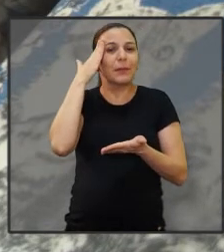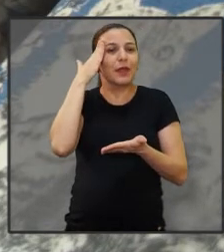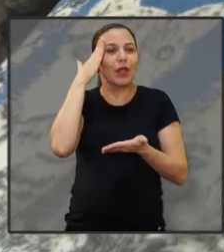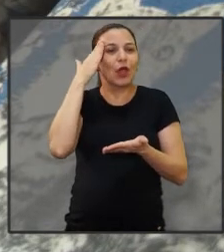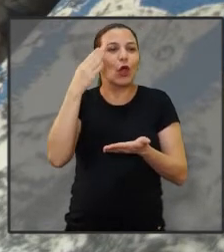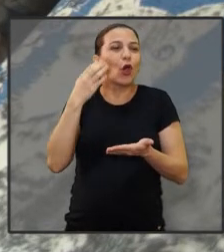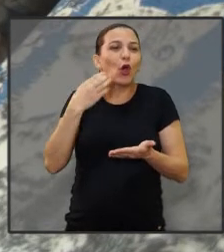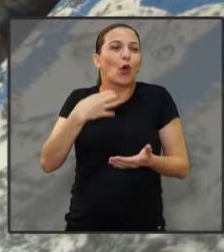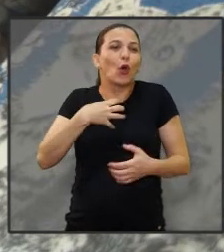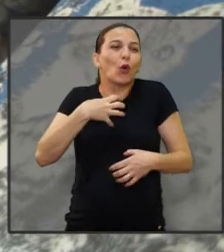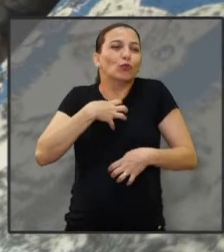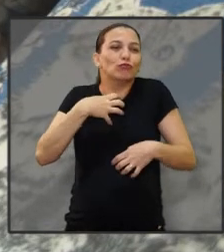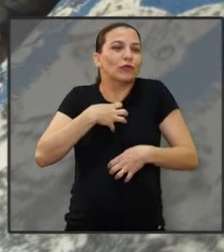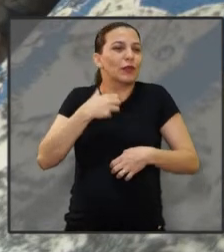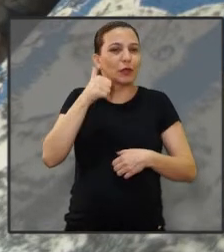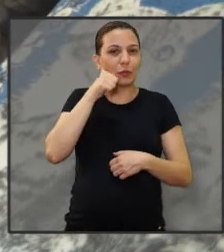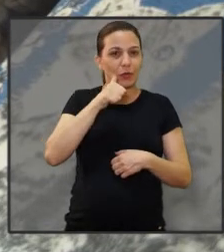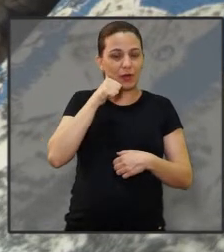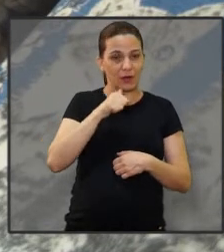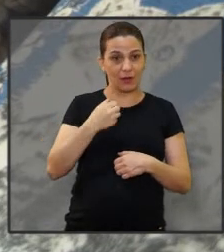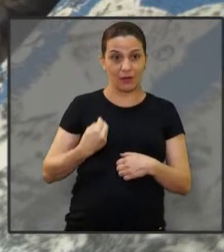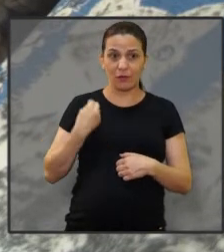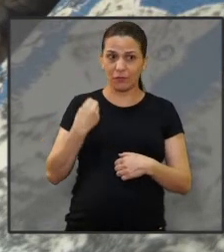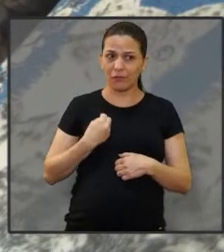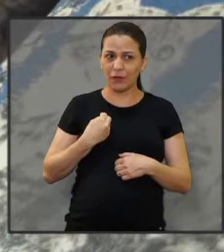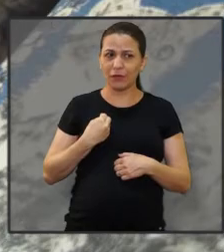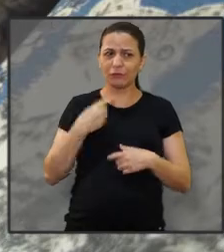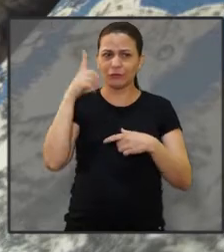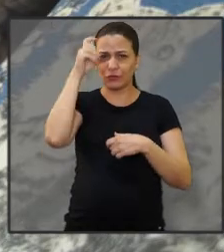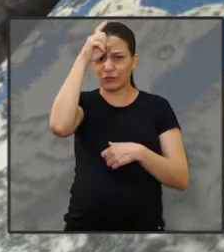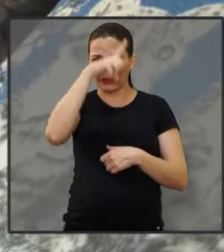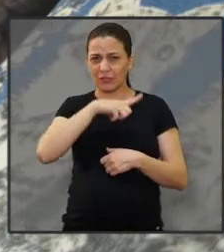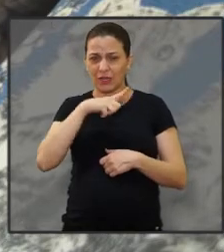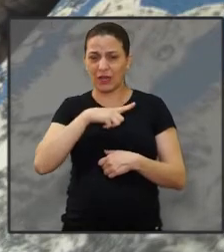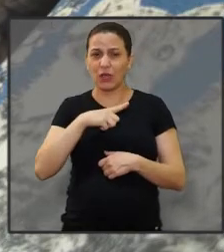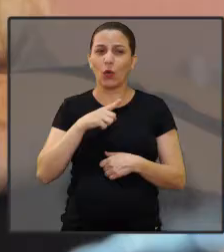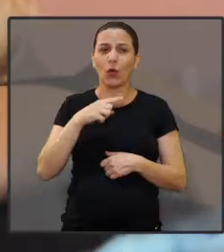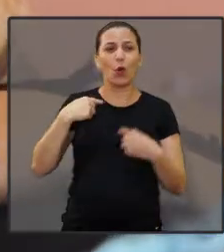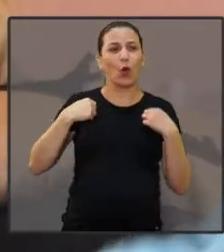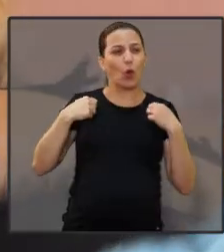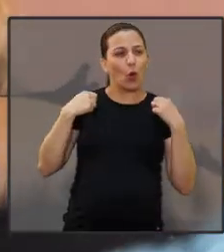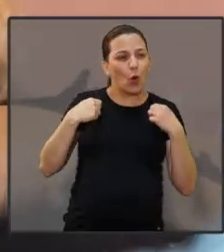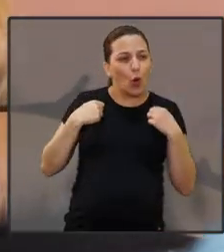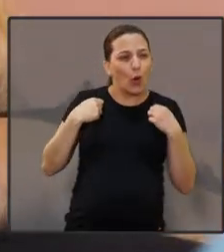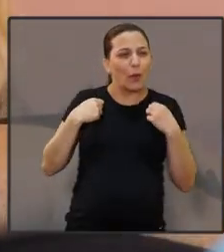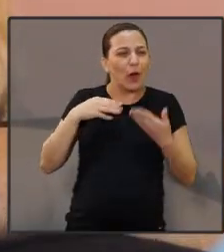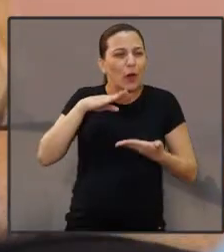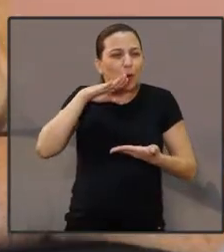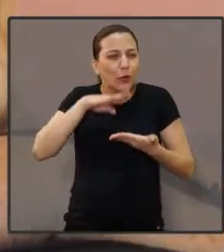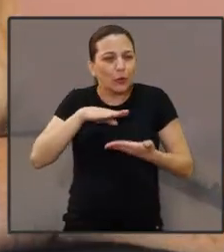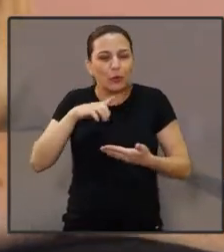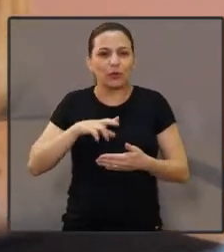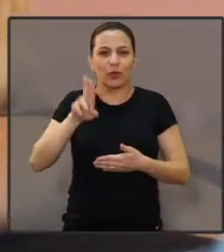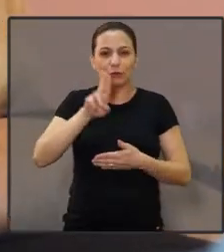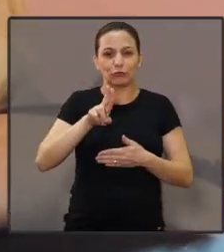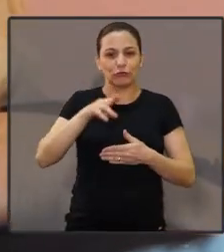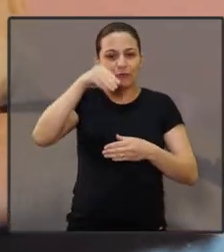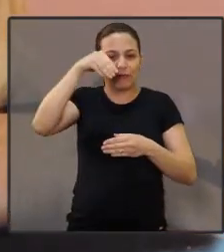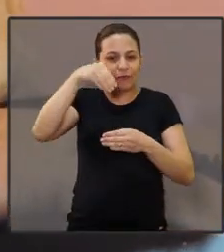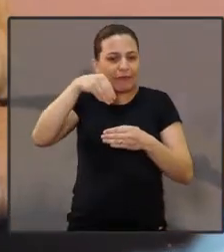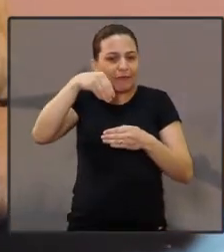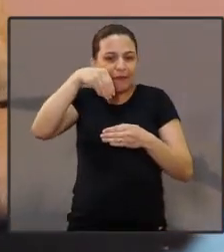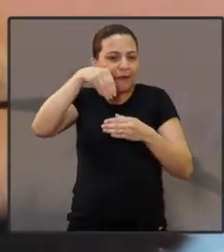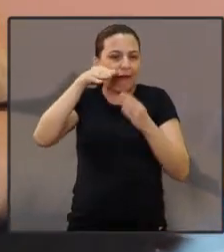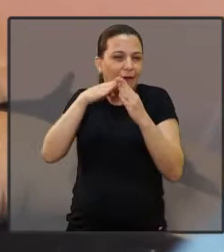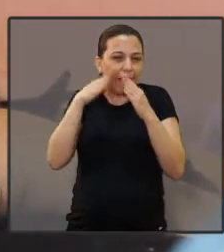Por quê? Porque eu vivo esse drama. Eu gosto muito de andar com short curtinho. Eu estou na minha casa, eu no meu quintal.